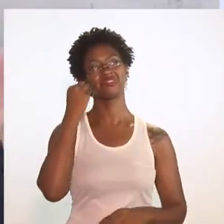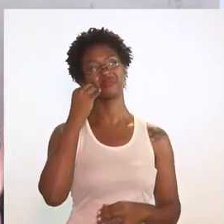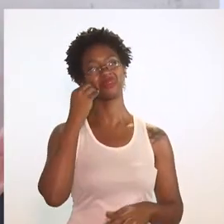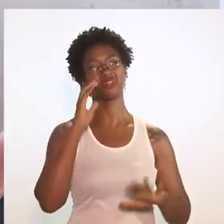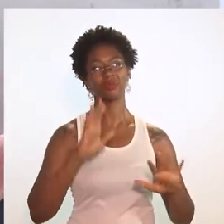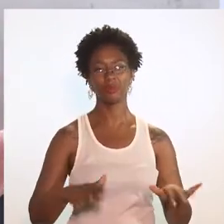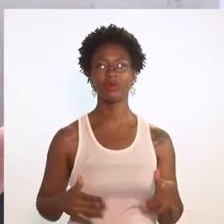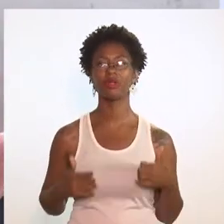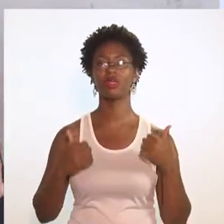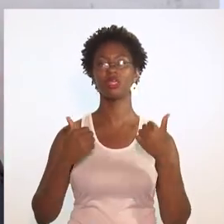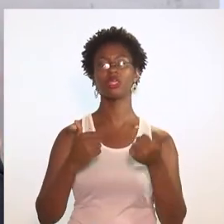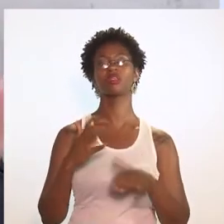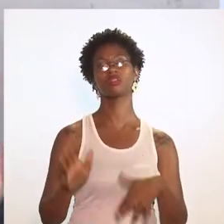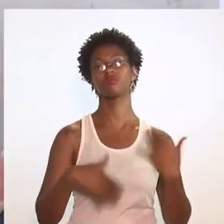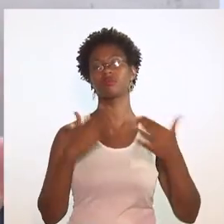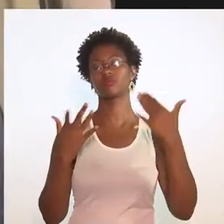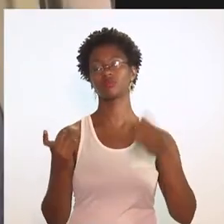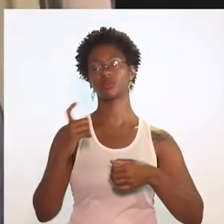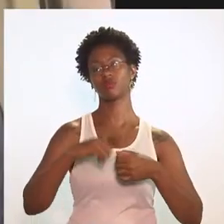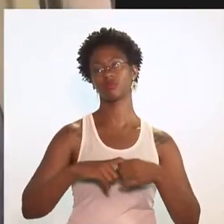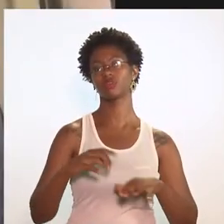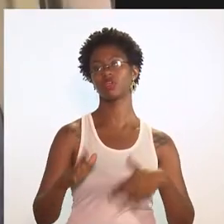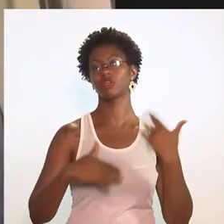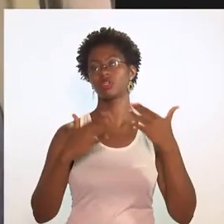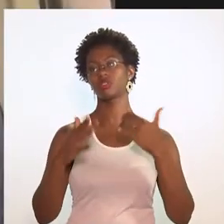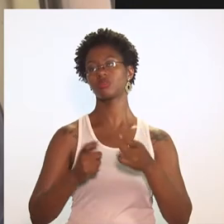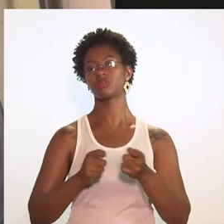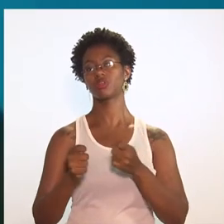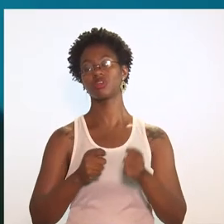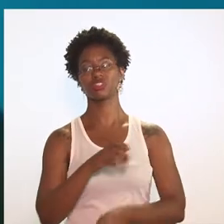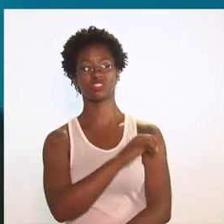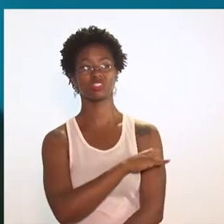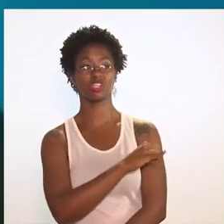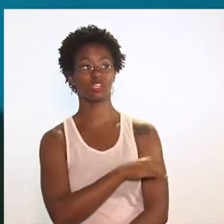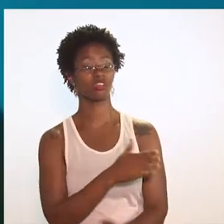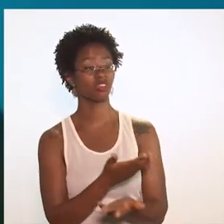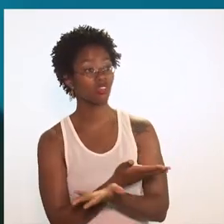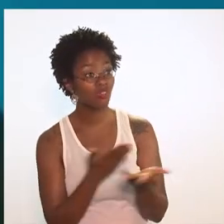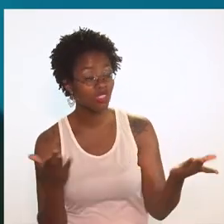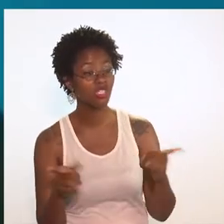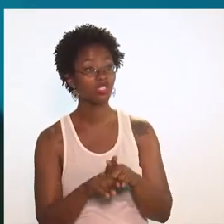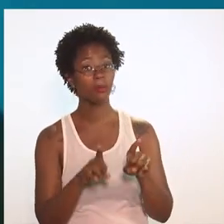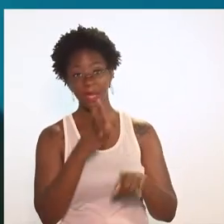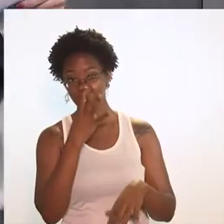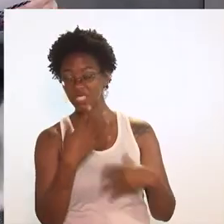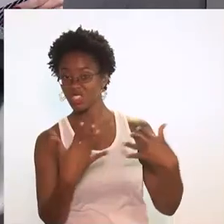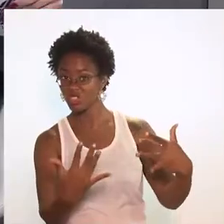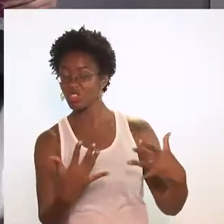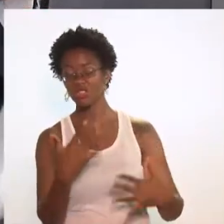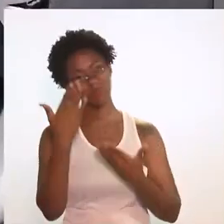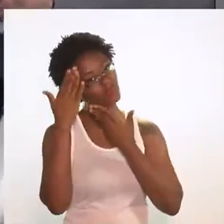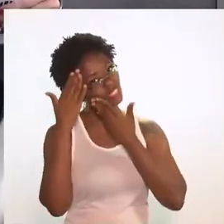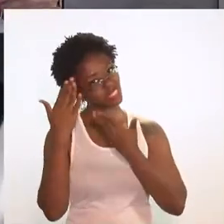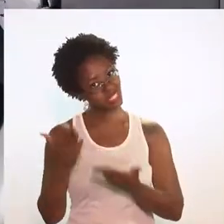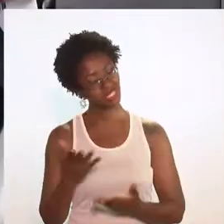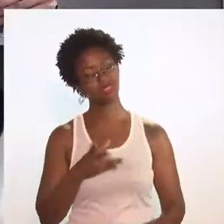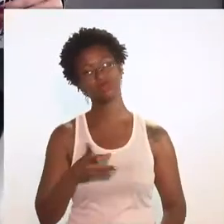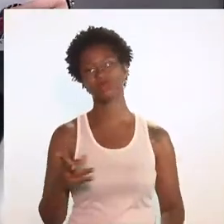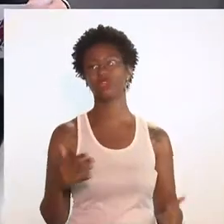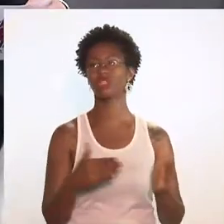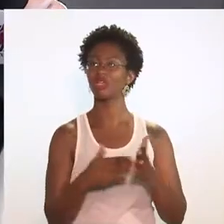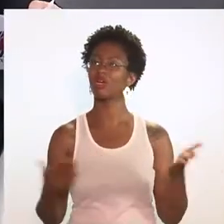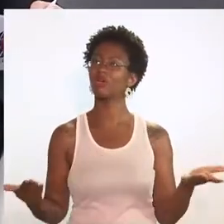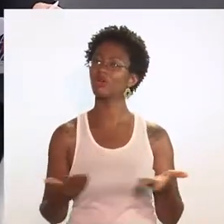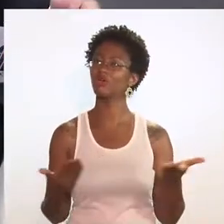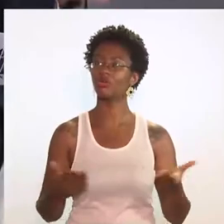experiência a favor do desenvolvimento, da retomada do crescimento econômico do Rio de Janeiro. E vocês, telespectadores, muito obrigada por